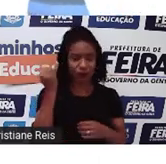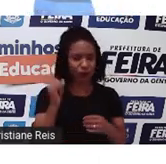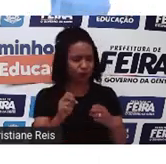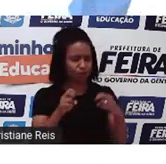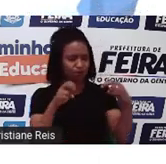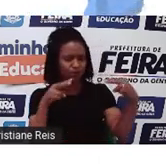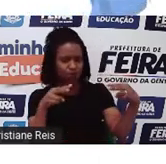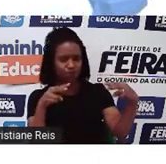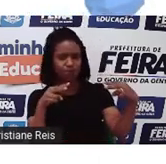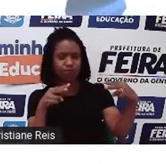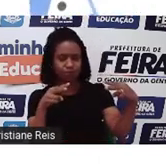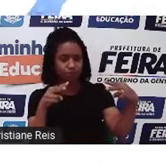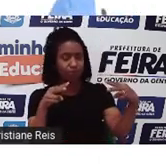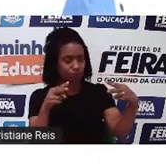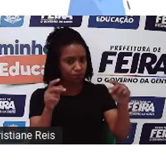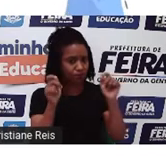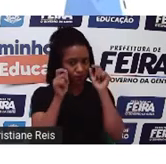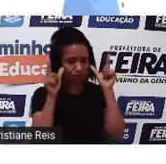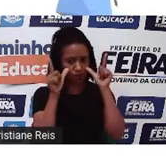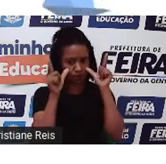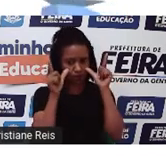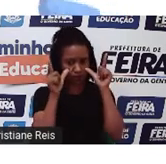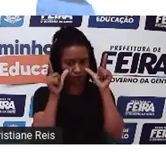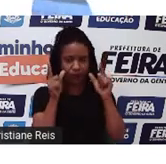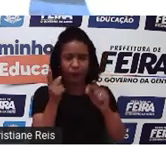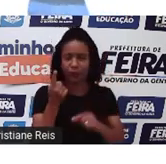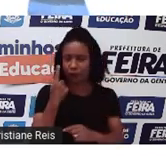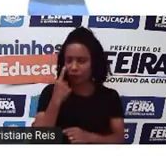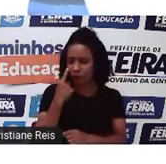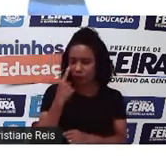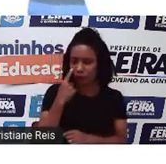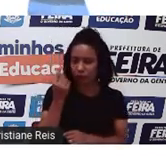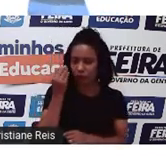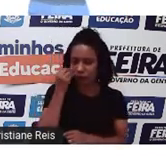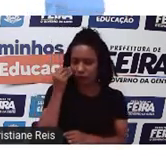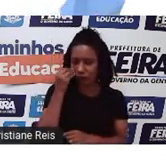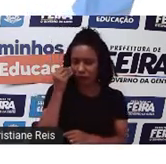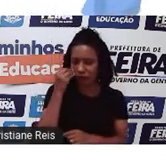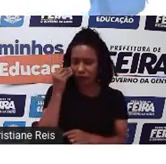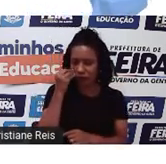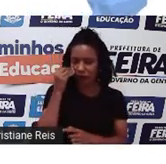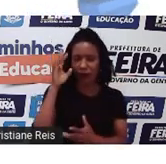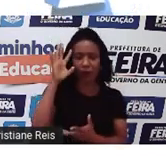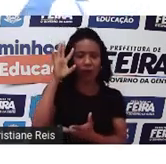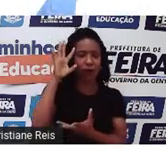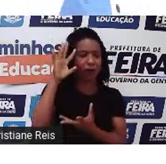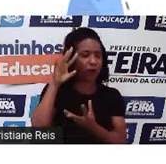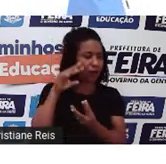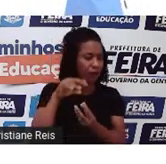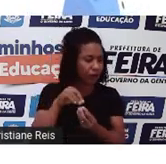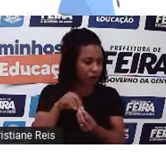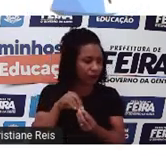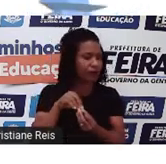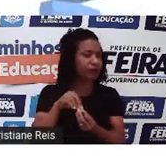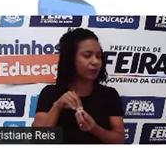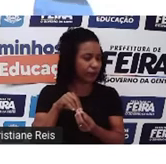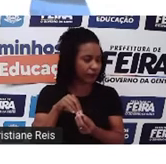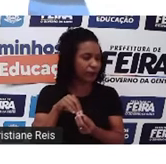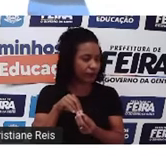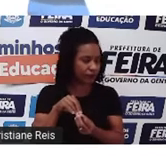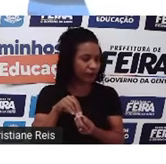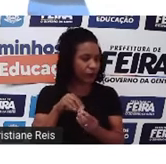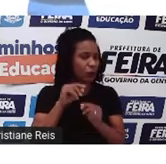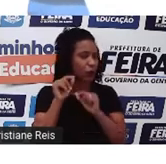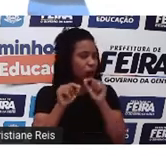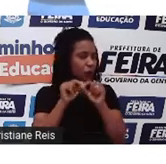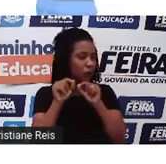Então, eu uso pistas para me ajudar a entender qual a diferença entre o que é